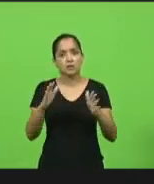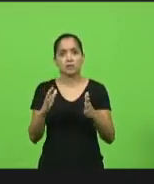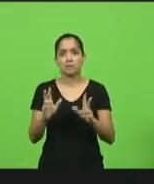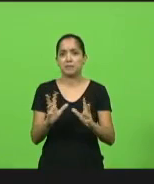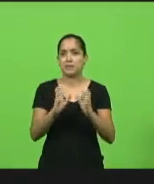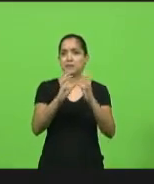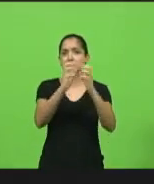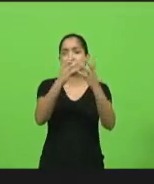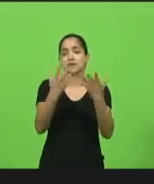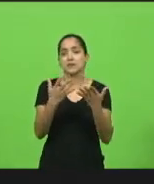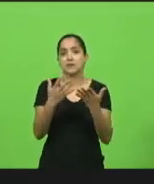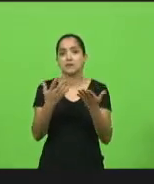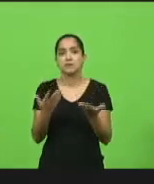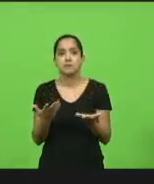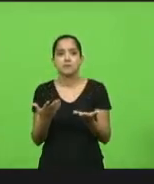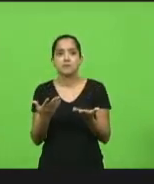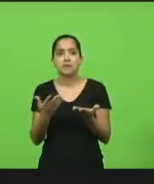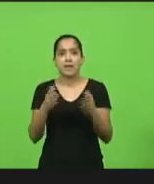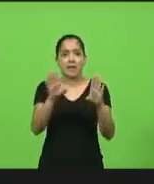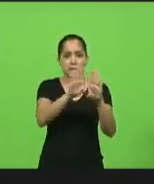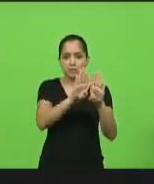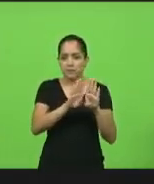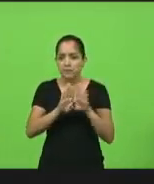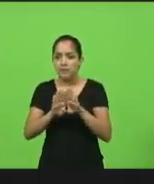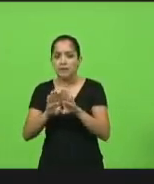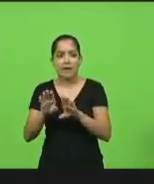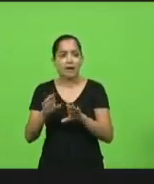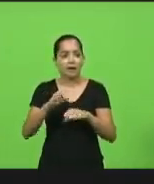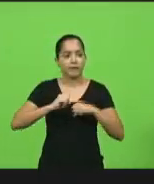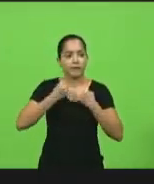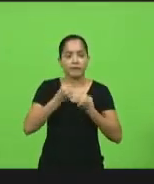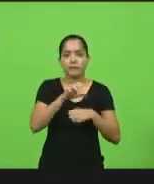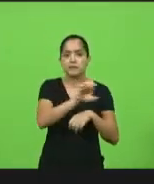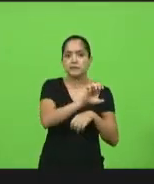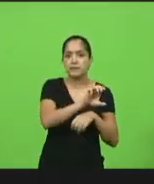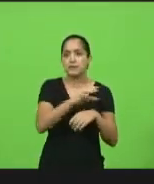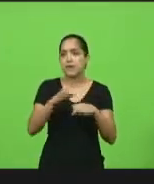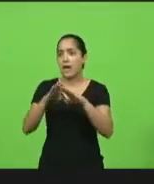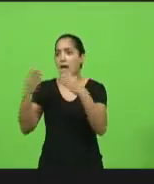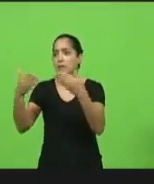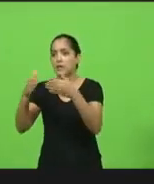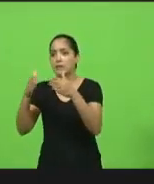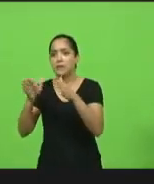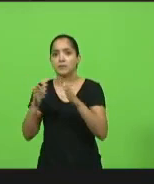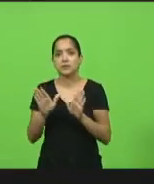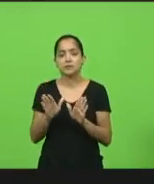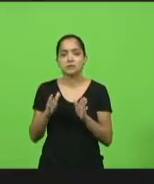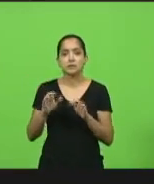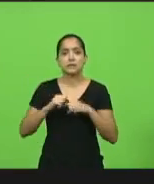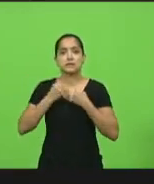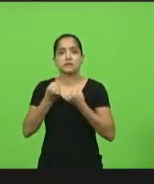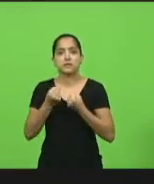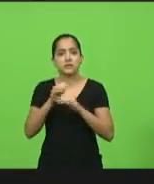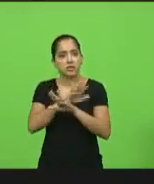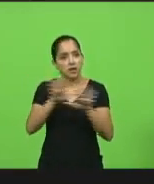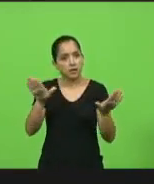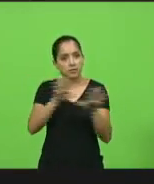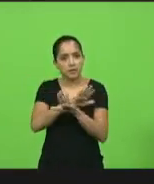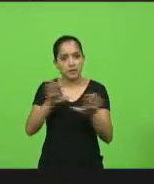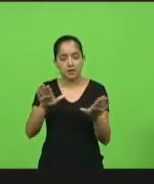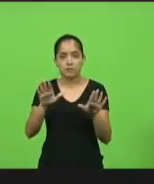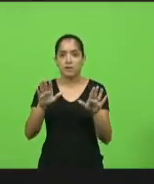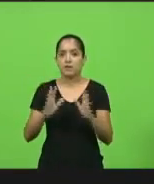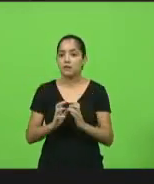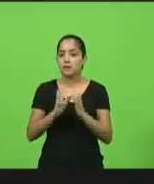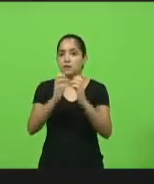porque se fizer isso, é lockdown, é a esquerda que defende. Se fizer isso, abre tudo, é a direita que defende. Pelo amor de Deus, deu, deu. Nós estamos numa